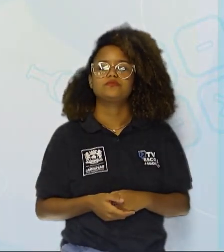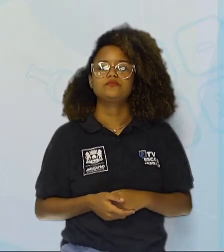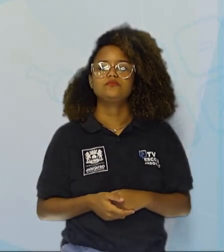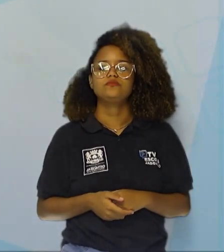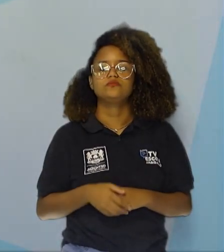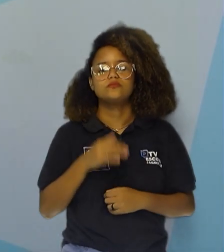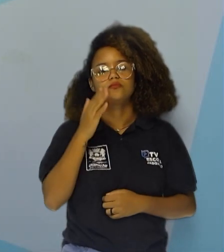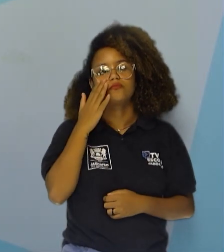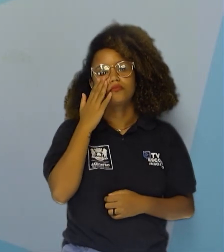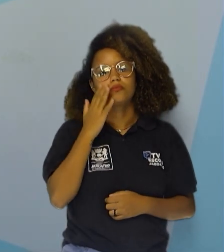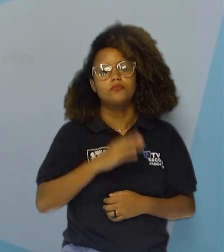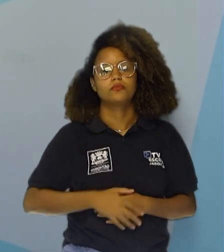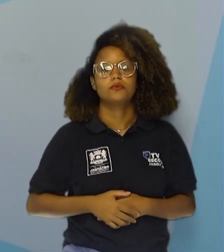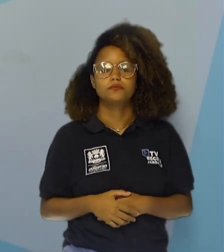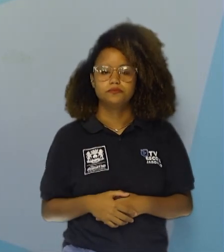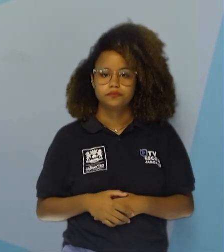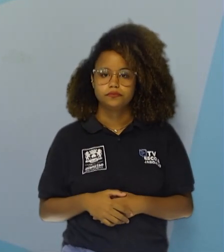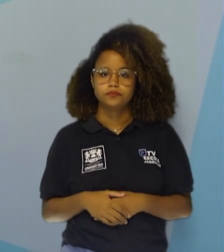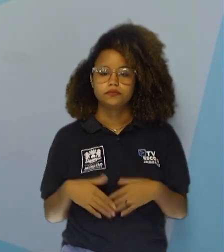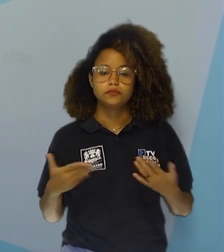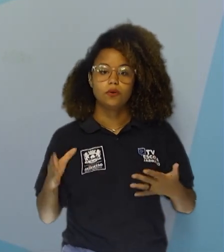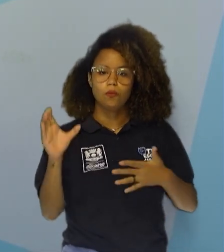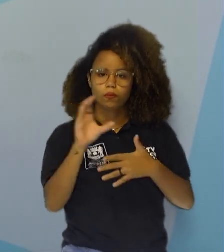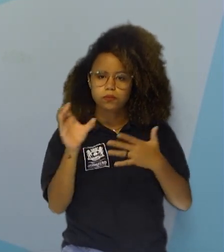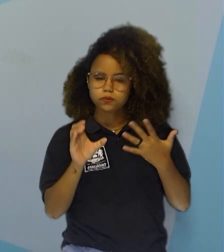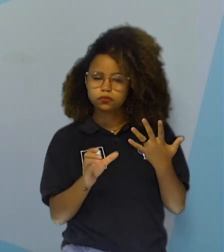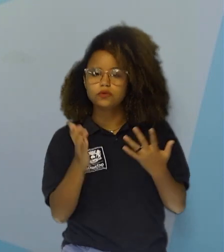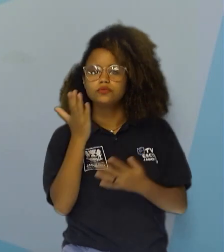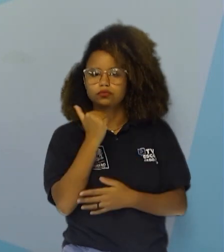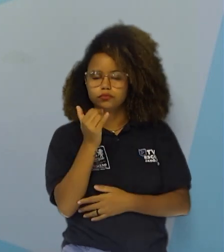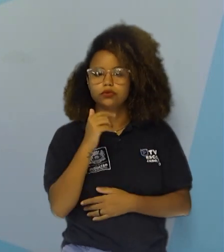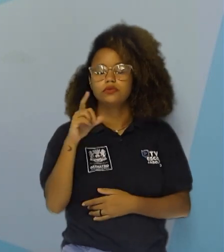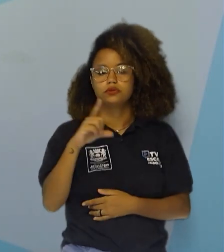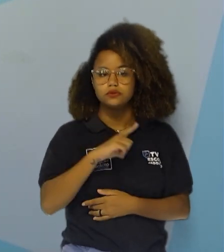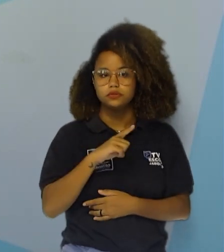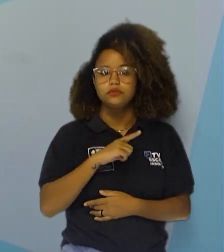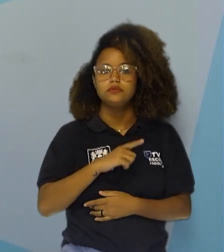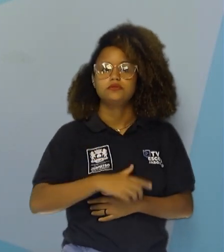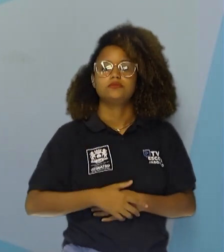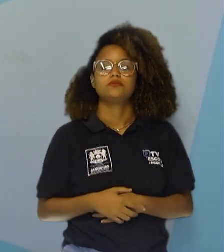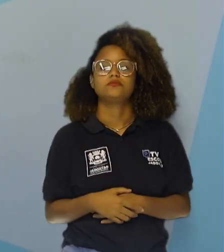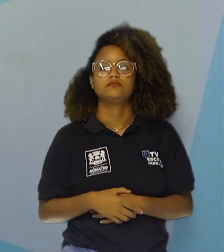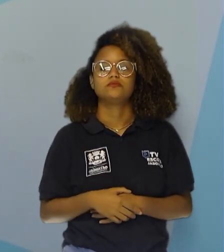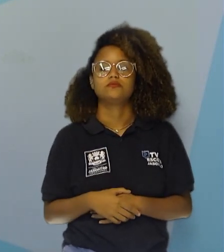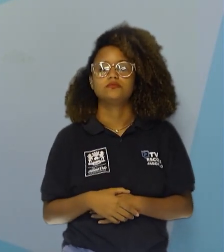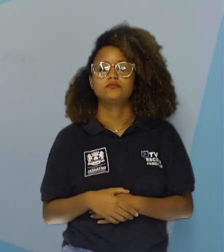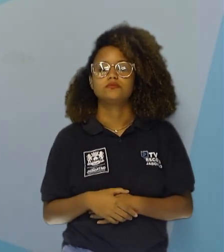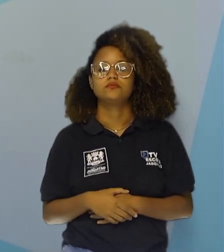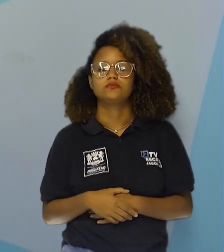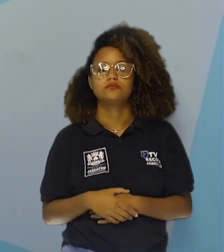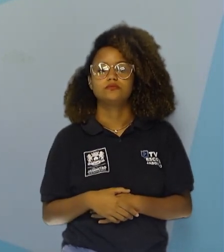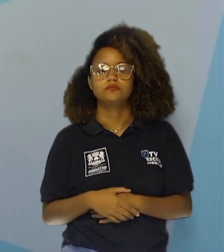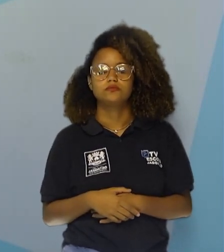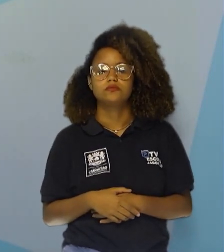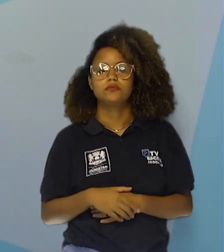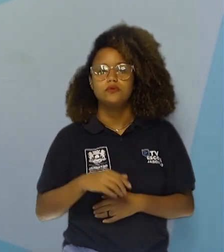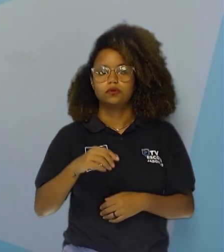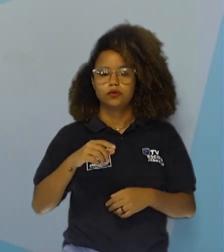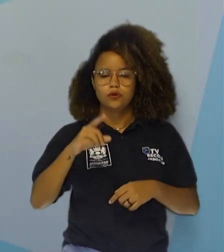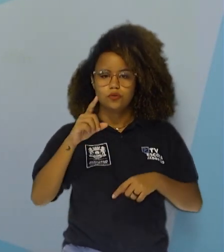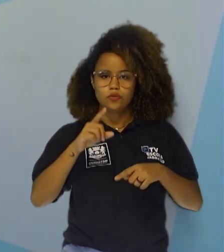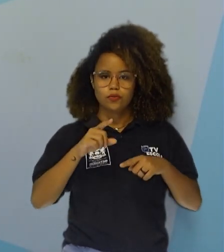Então, na cadeia alimentar, nós temos produtores,